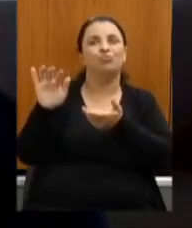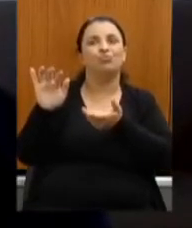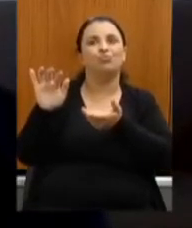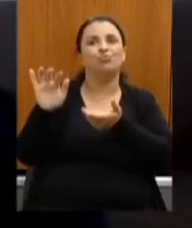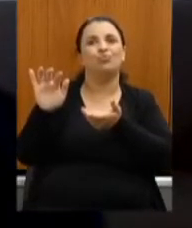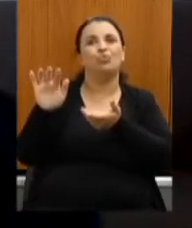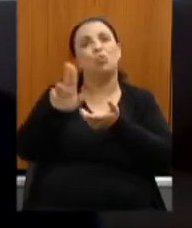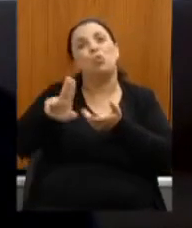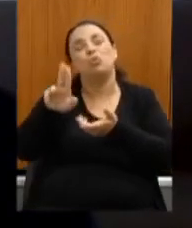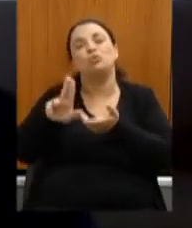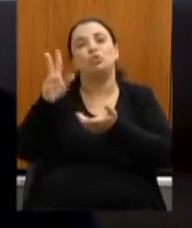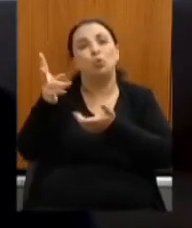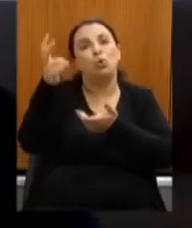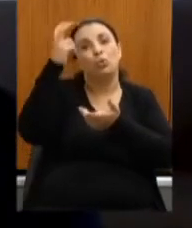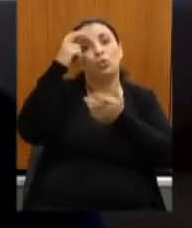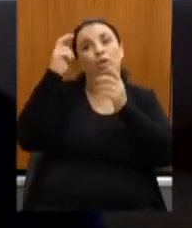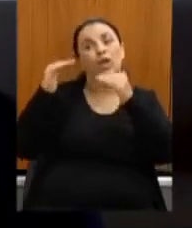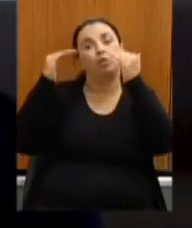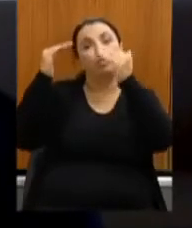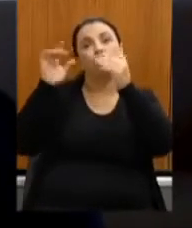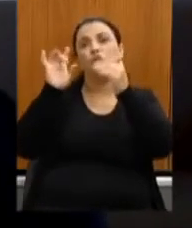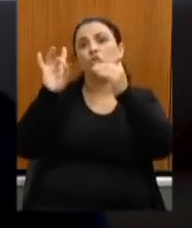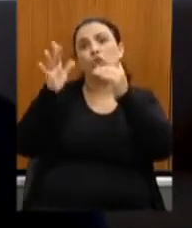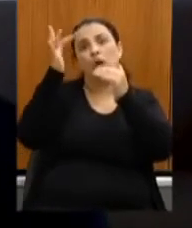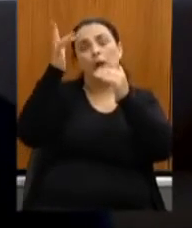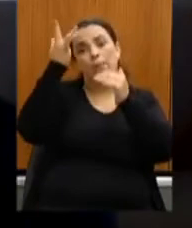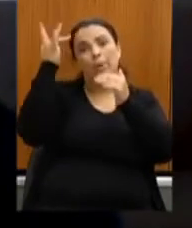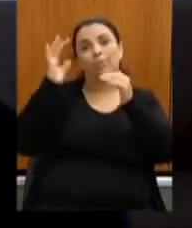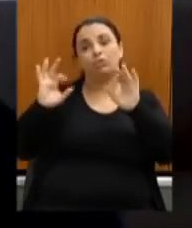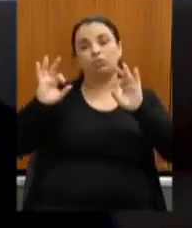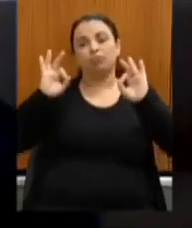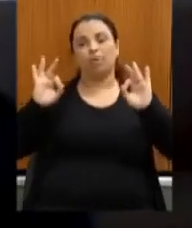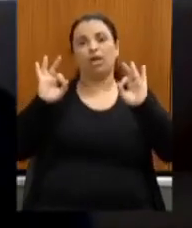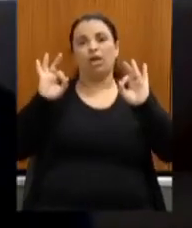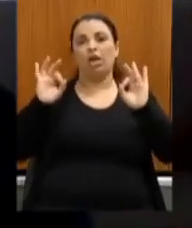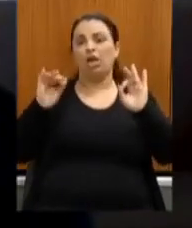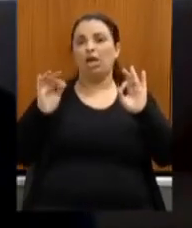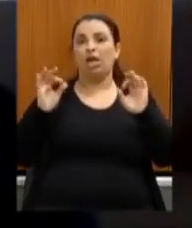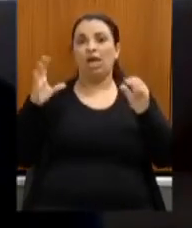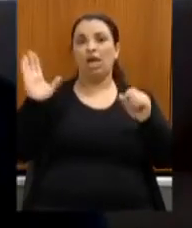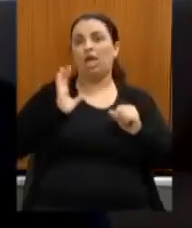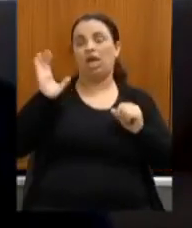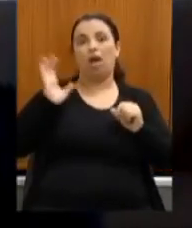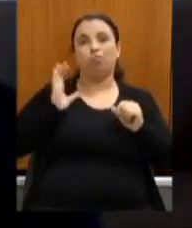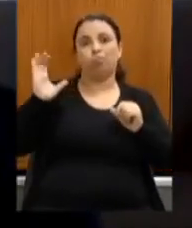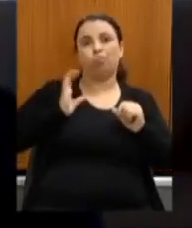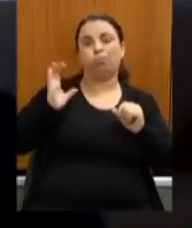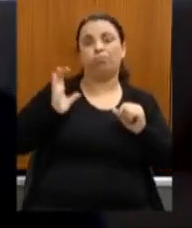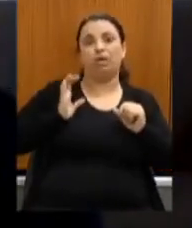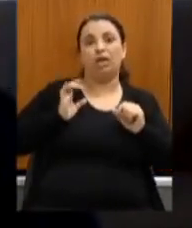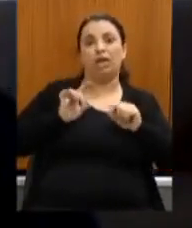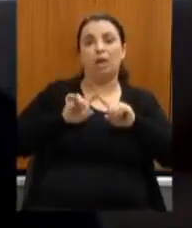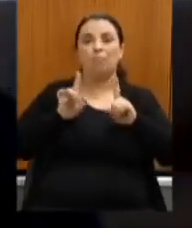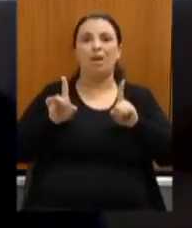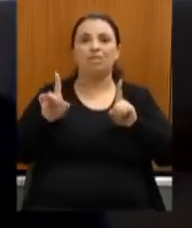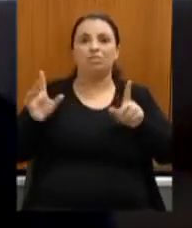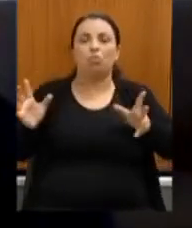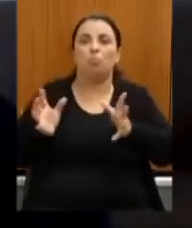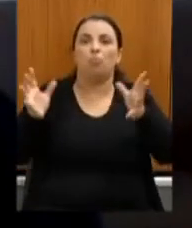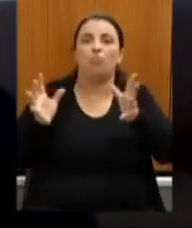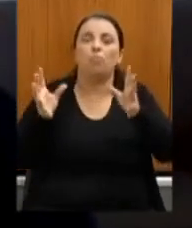alcança as pessoas ricas e chiques desse estado e não provoca nenhum turismo nenhuma